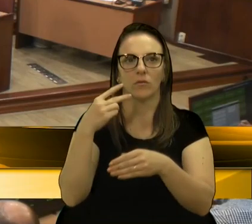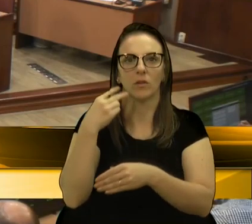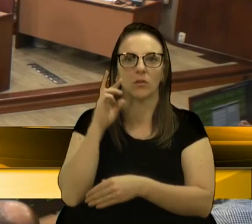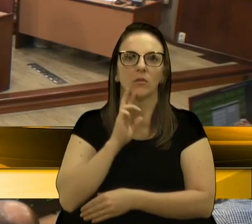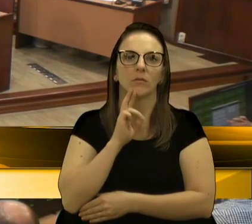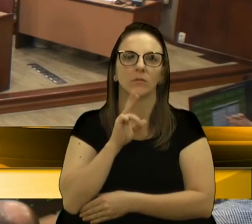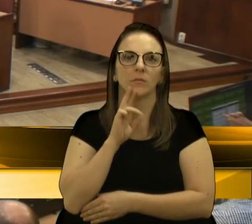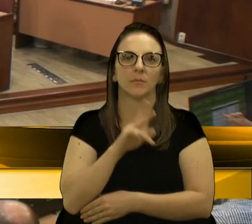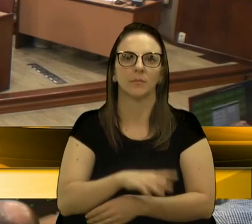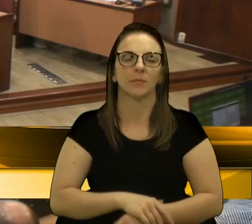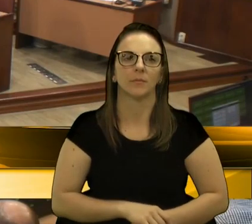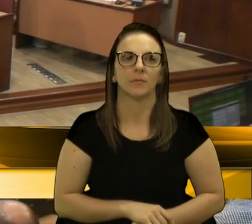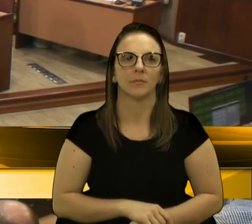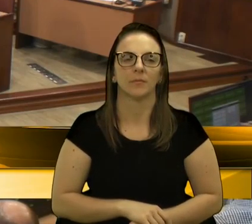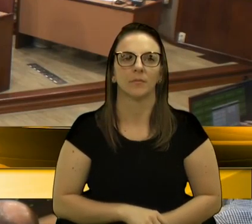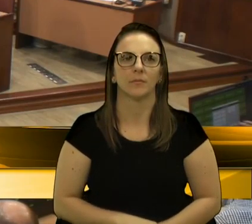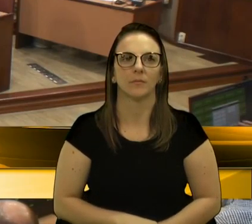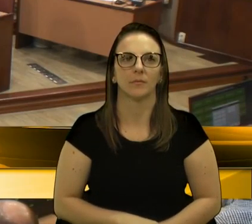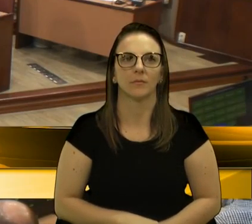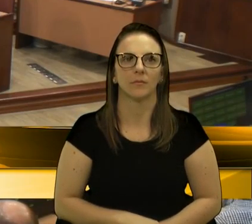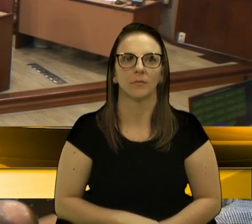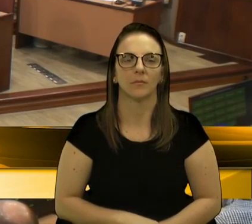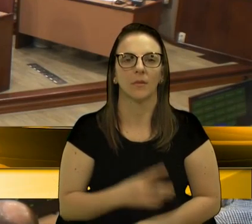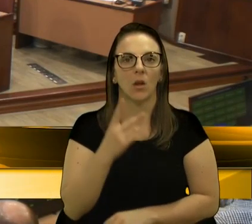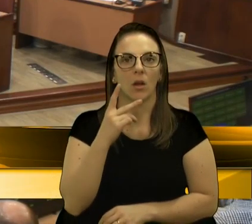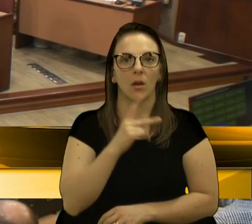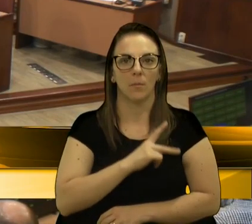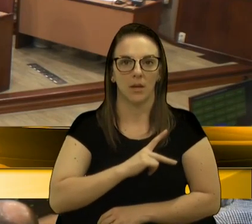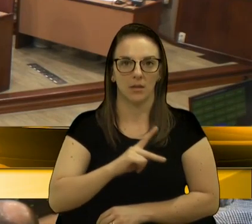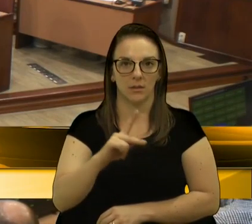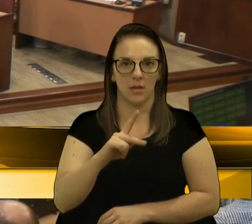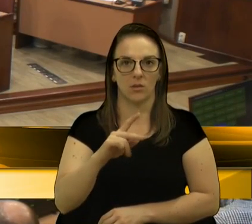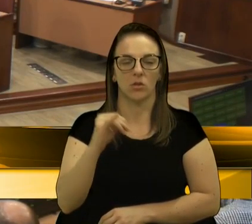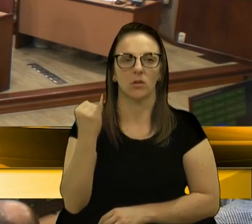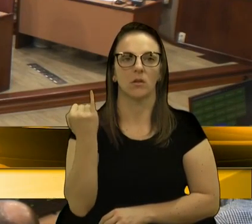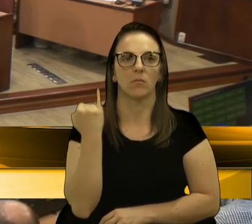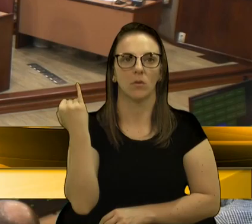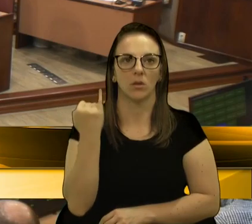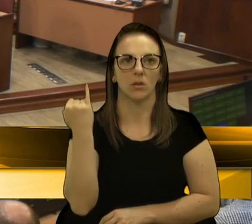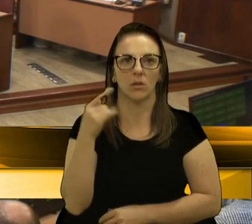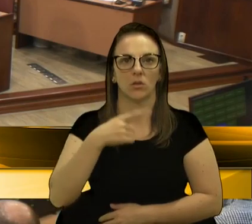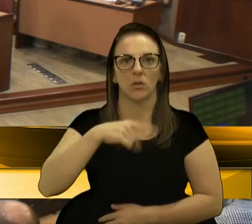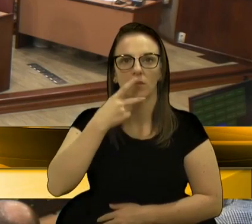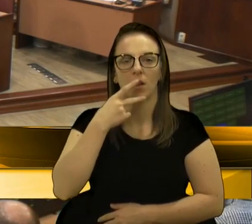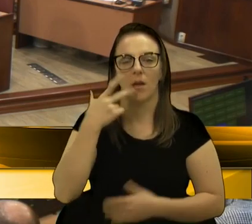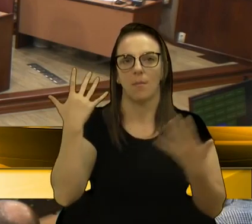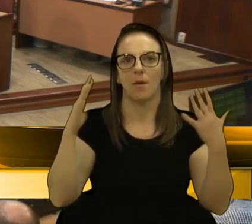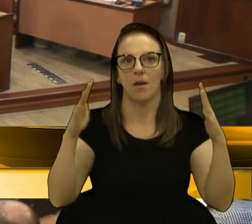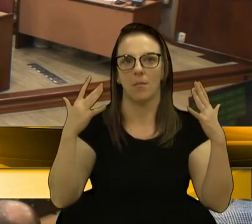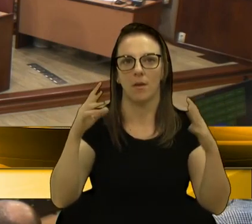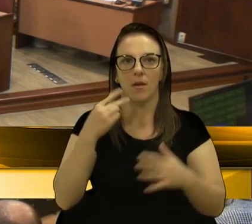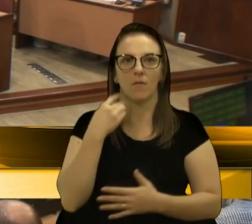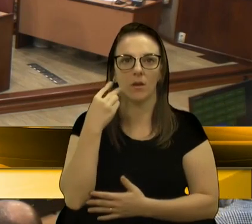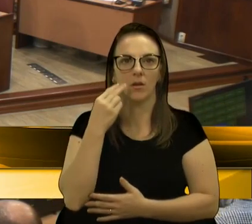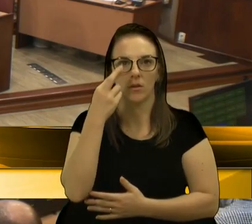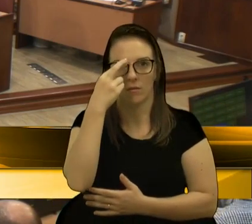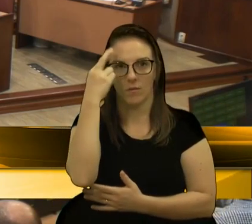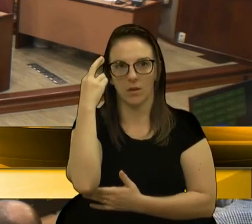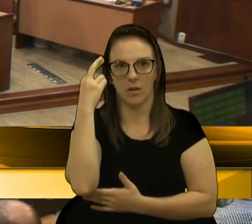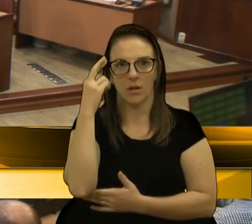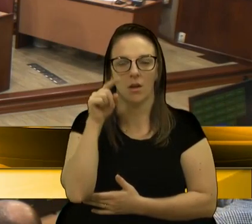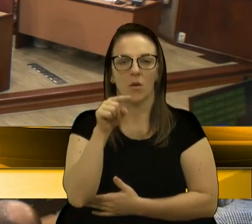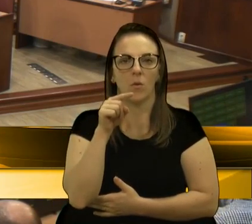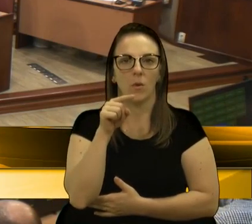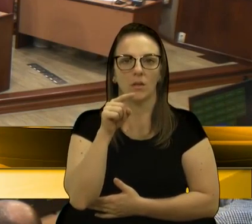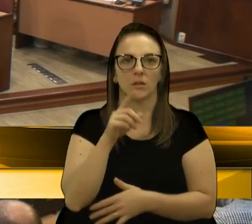Vereador presidente, é importante a gente resgatar. Parabéns também ao vereador Rafael por essa iniciativa, quando ele nos procurou para assinar